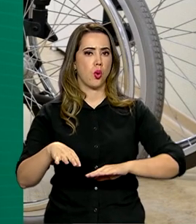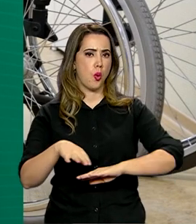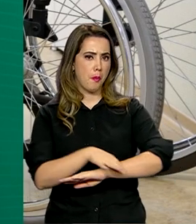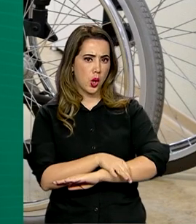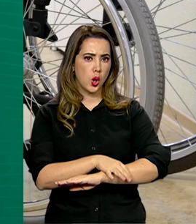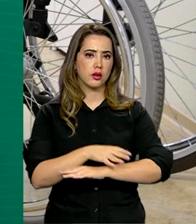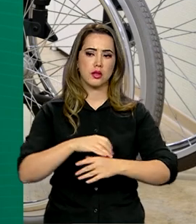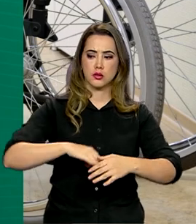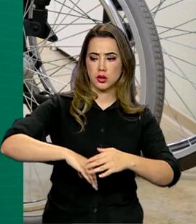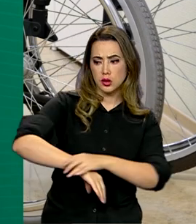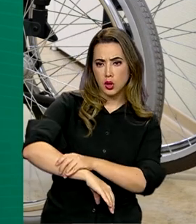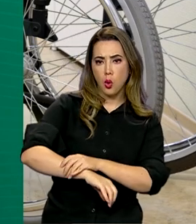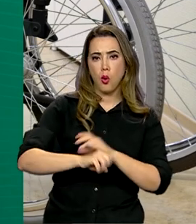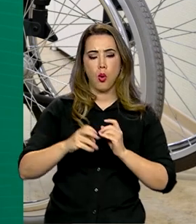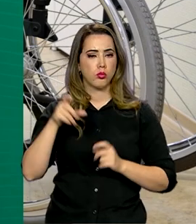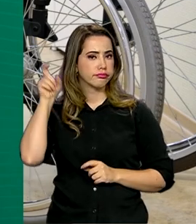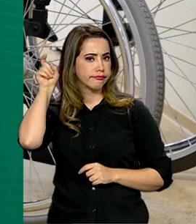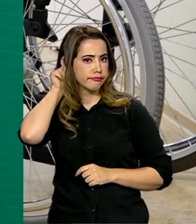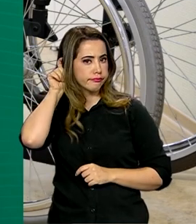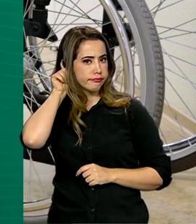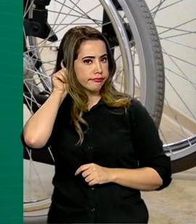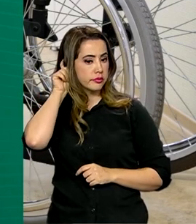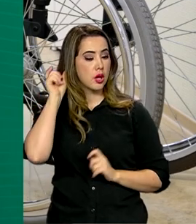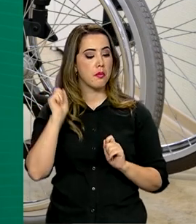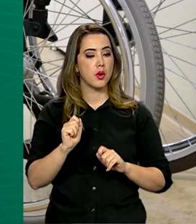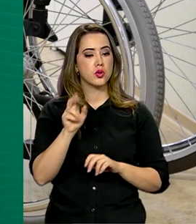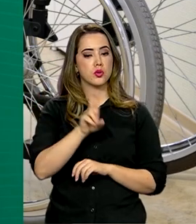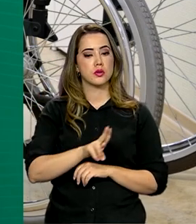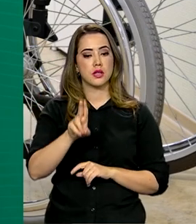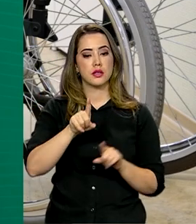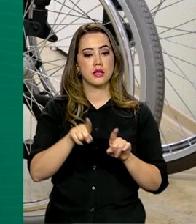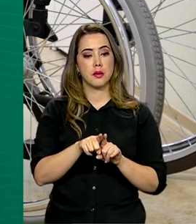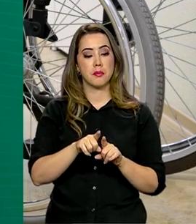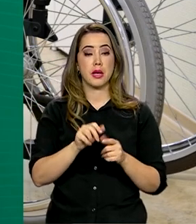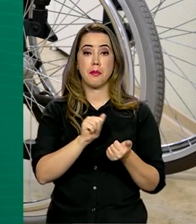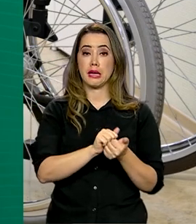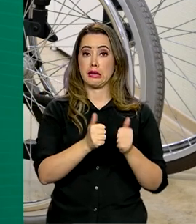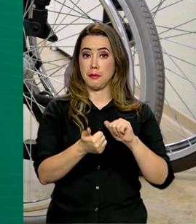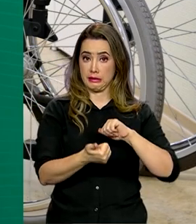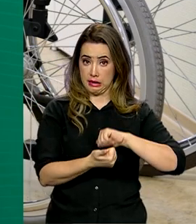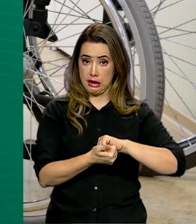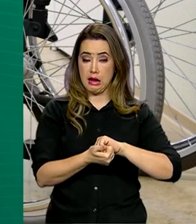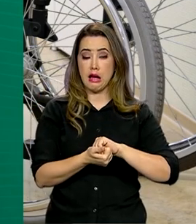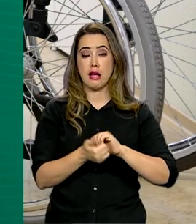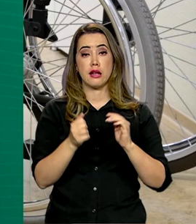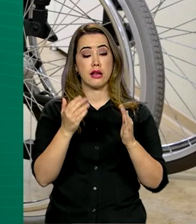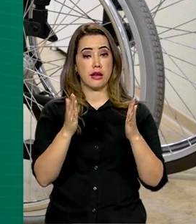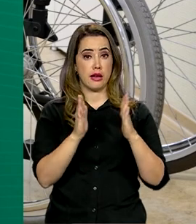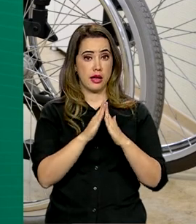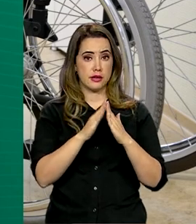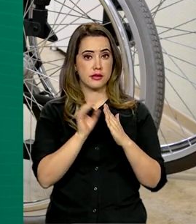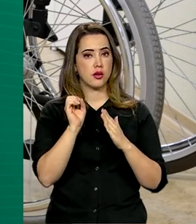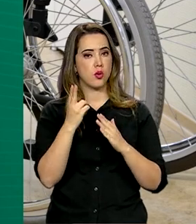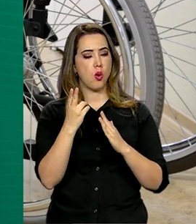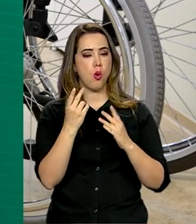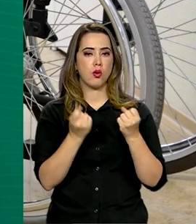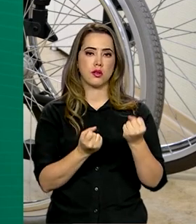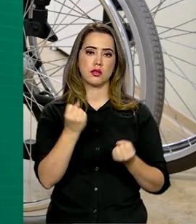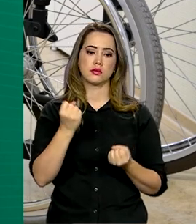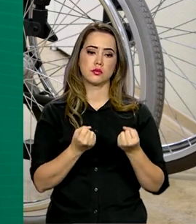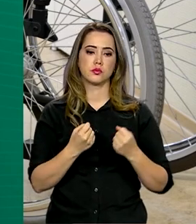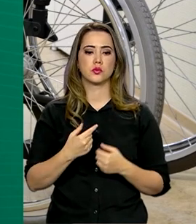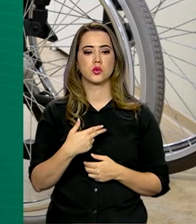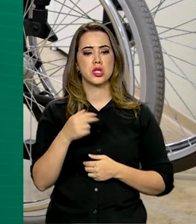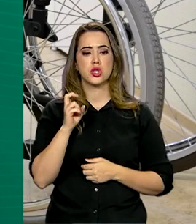aparelhos auditivos. O crédito também pode ser usado para financiar a adaptação de imóveis e de veículos. São equipamentos